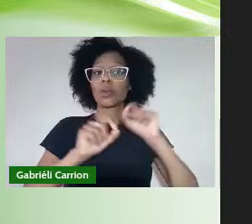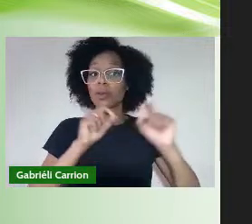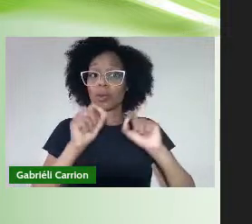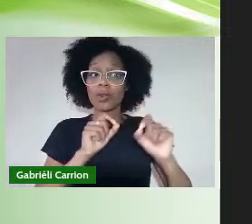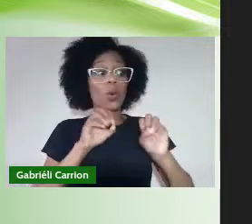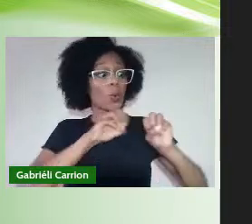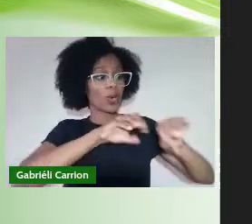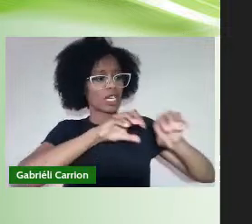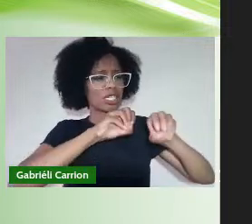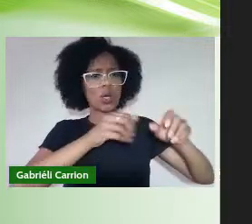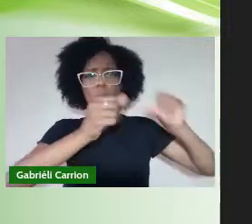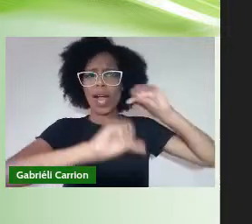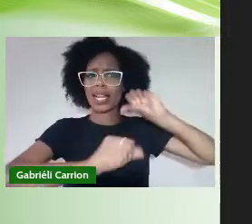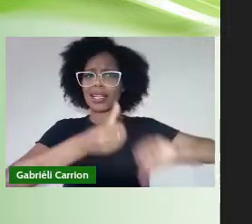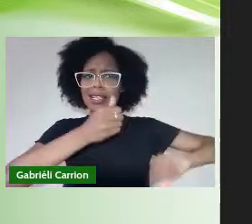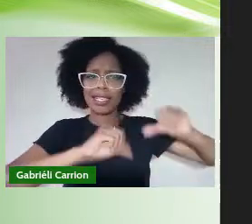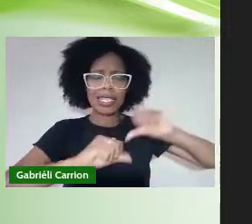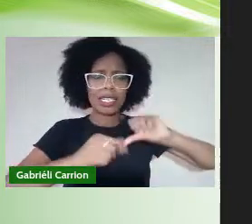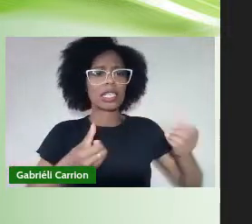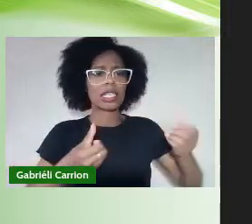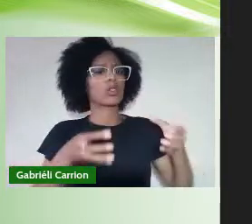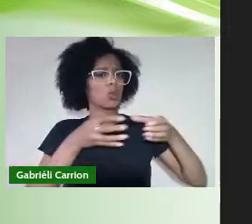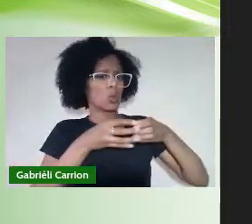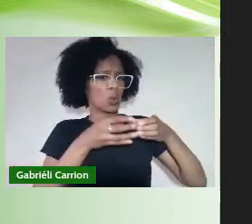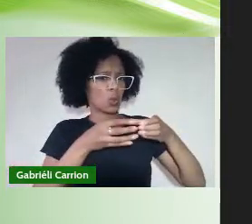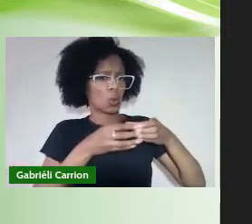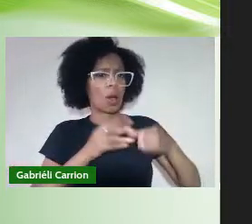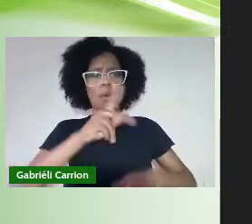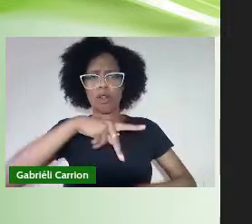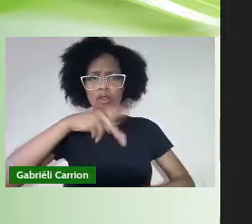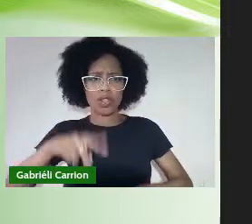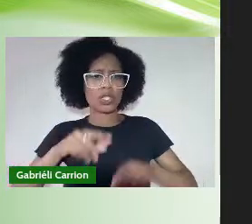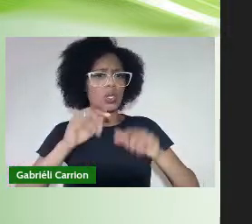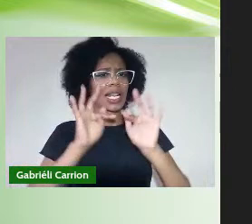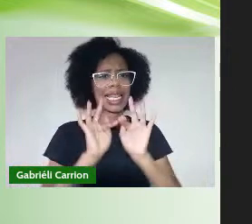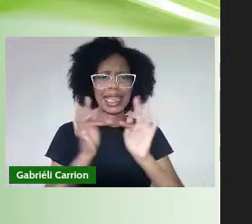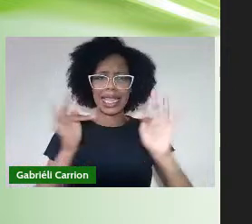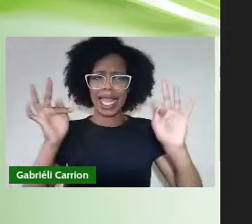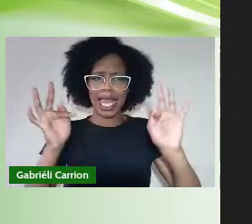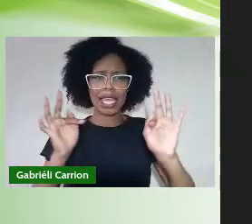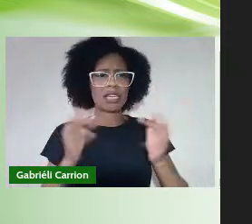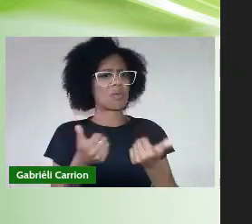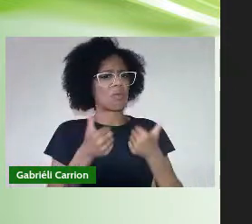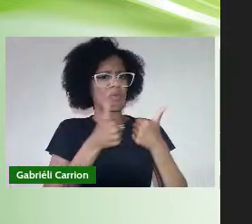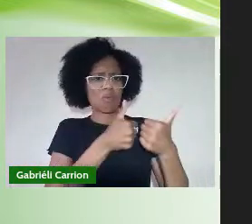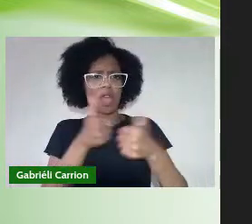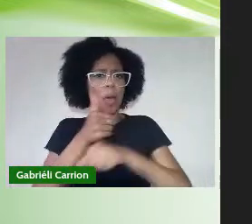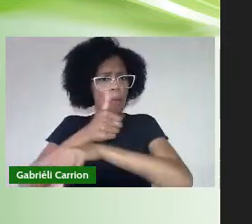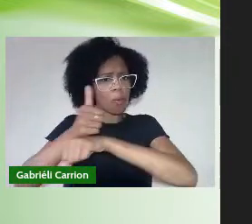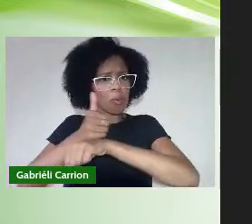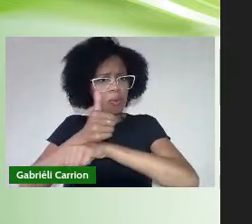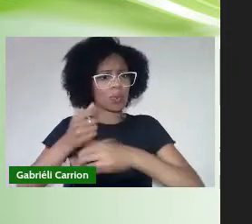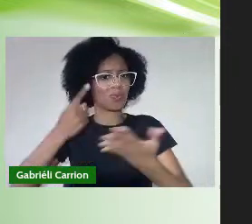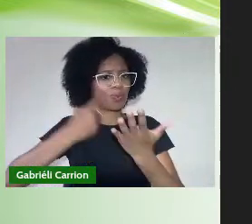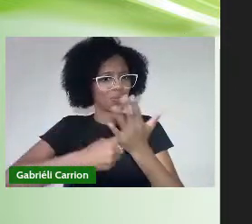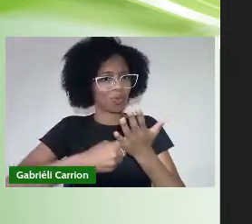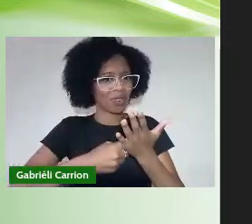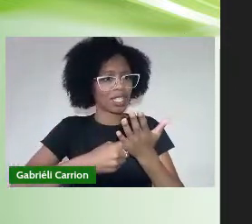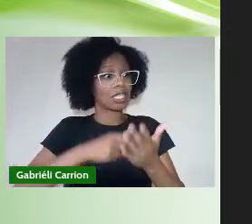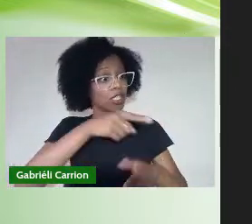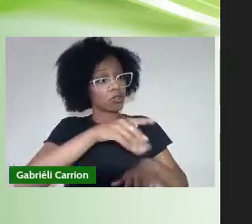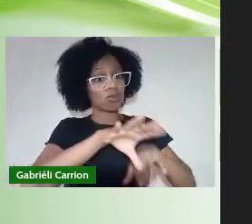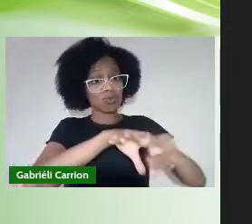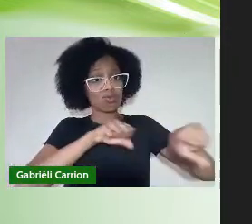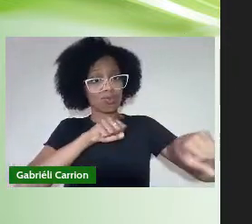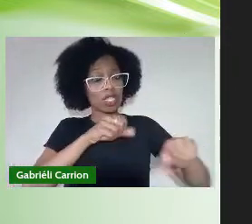Com uma equipe Com De docentes E técnicos Altamente capacitada E comprometida Com a formação De profissionais